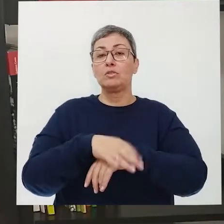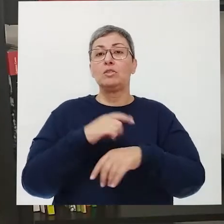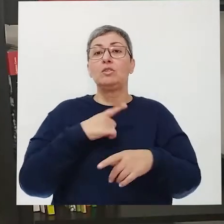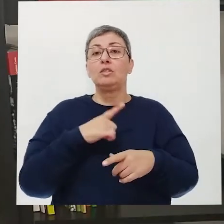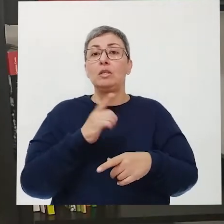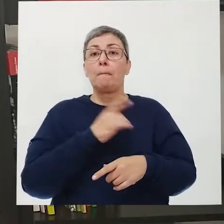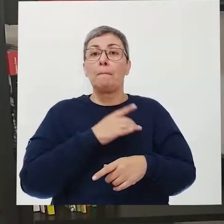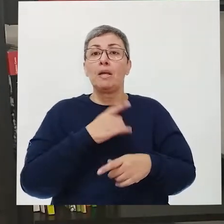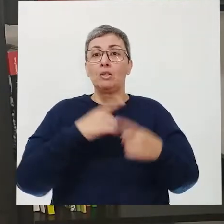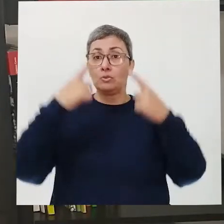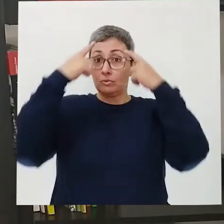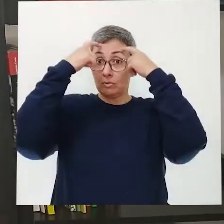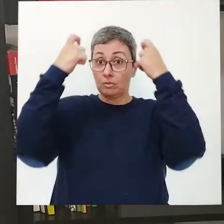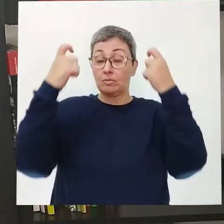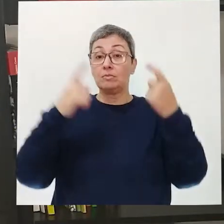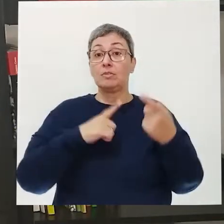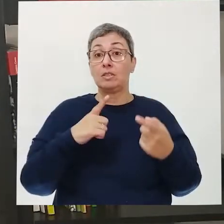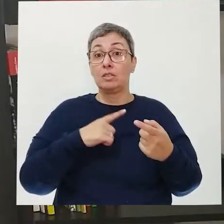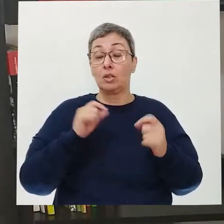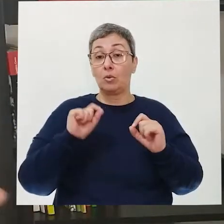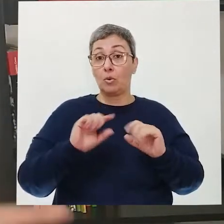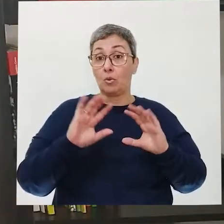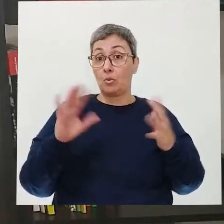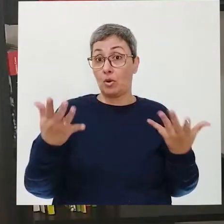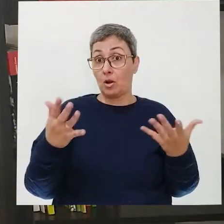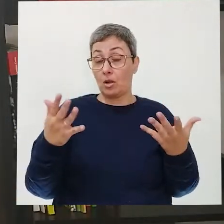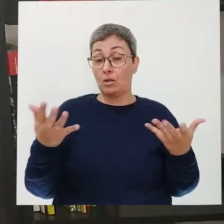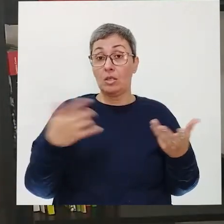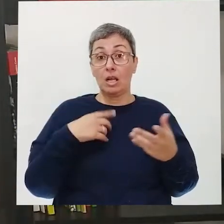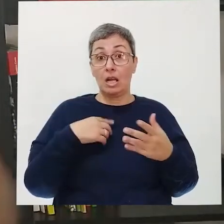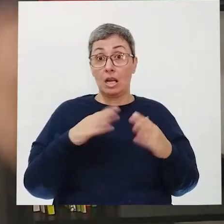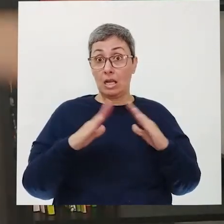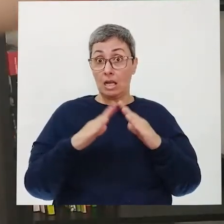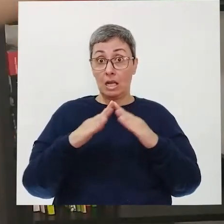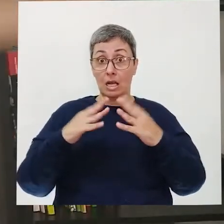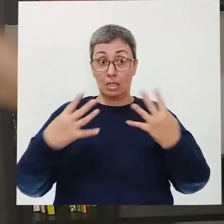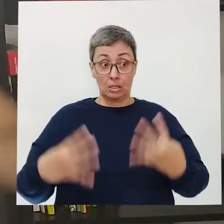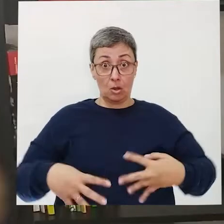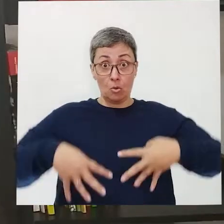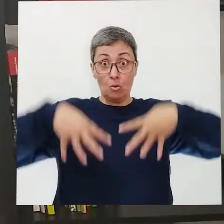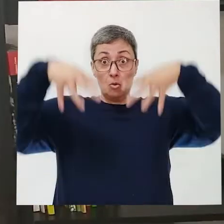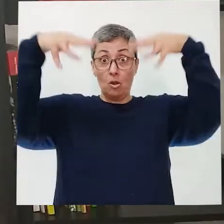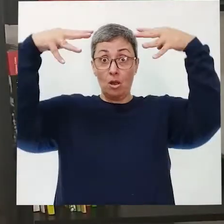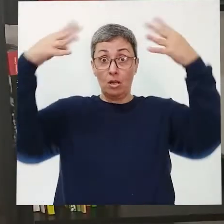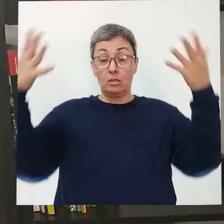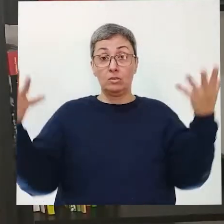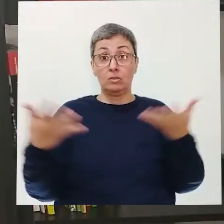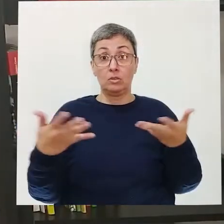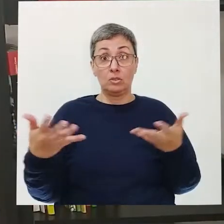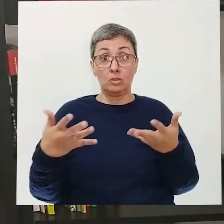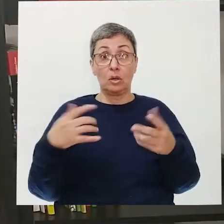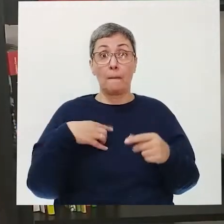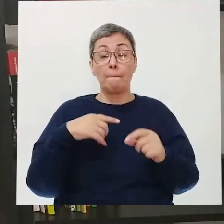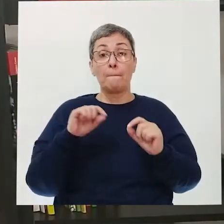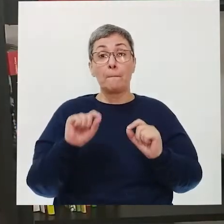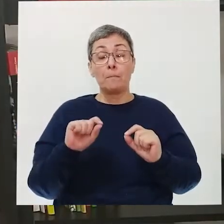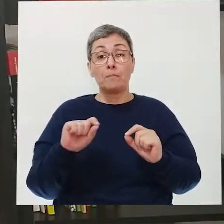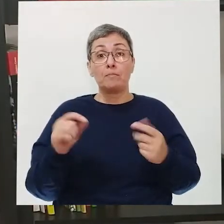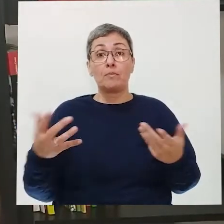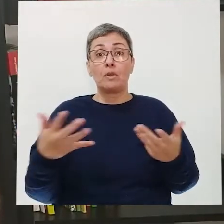temos medo da violência, né? As casas não eram tão protegidas com essas grades altas. E a gente vê até hoje,